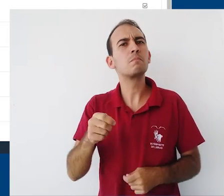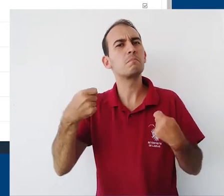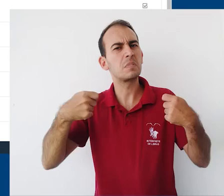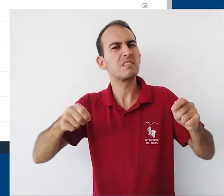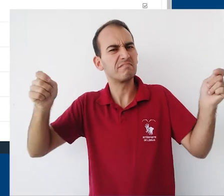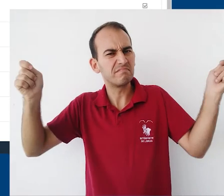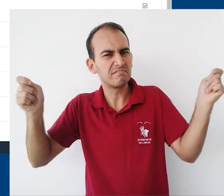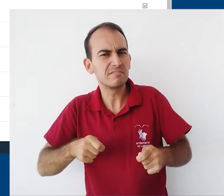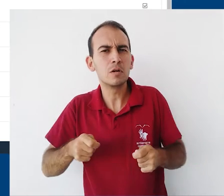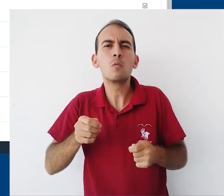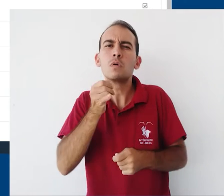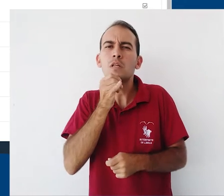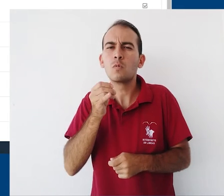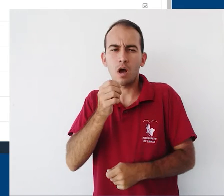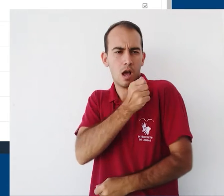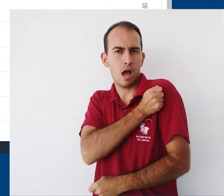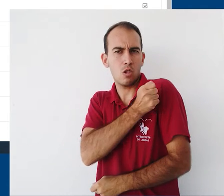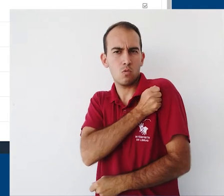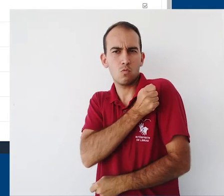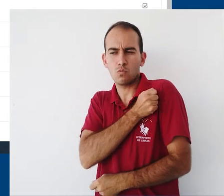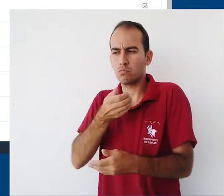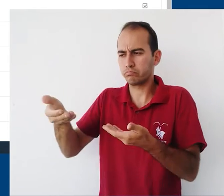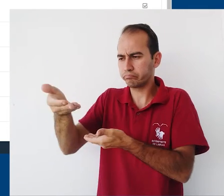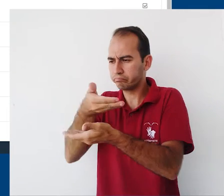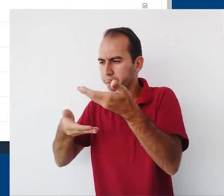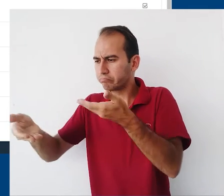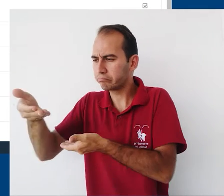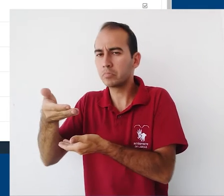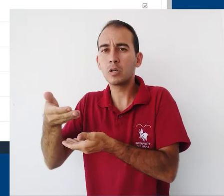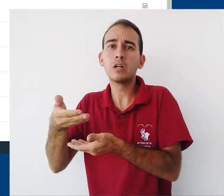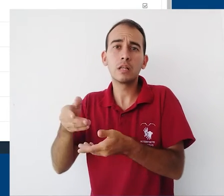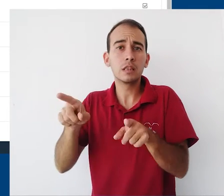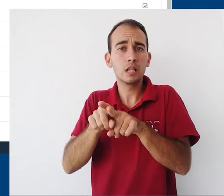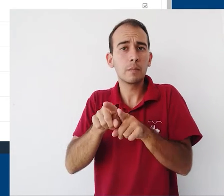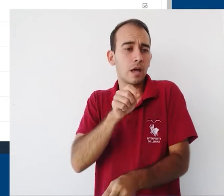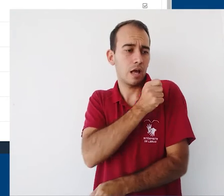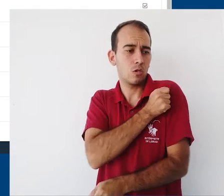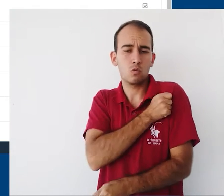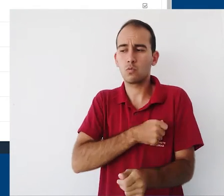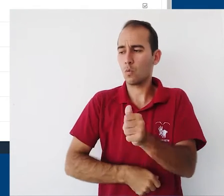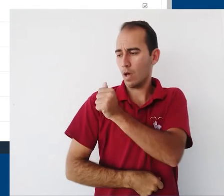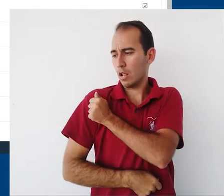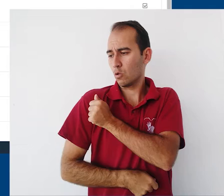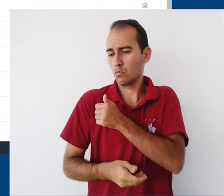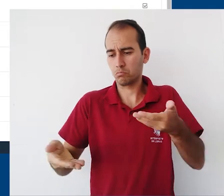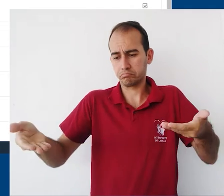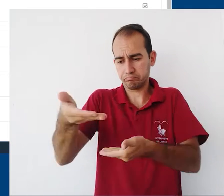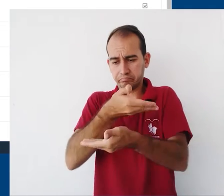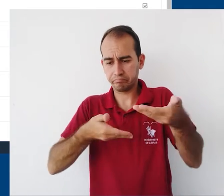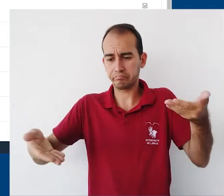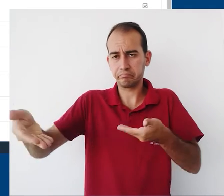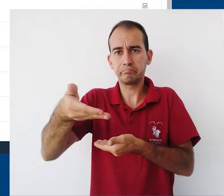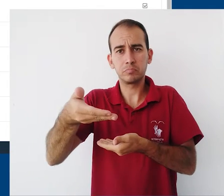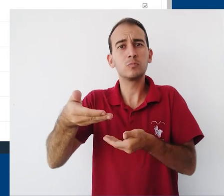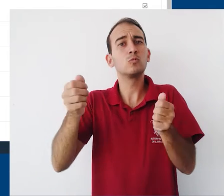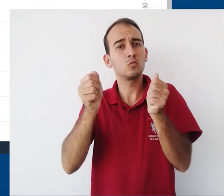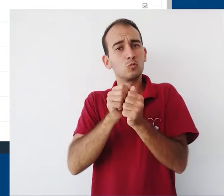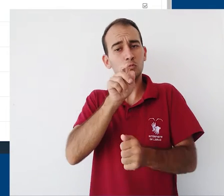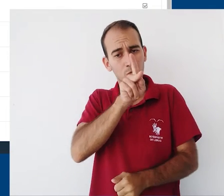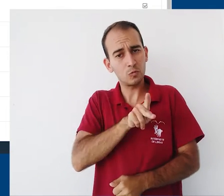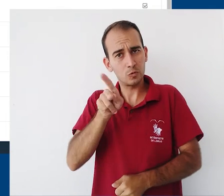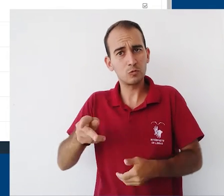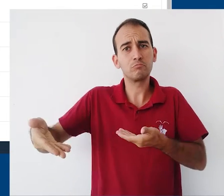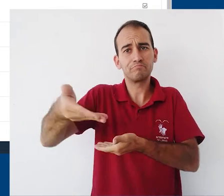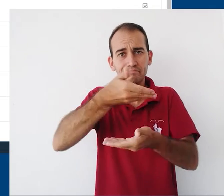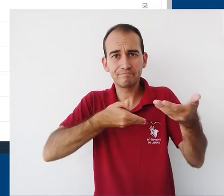de promover a interação com os alunos e entre os alunos. Para isso, a plataforma Moodle